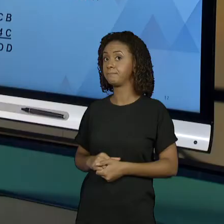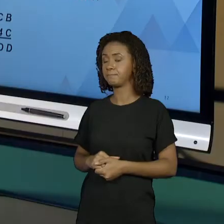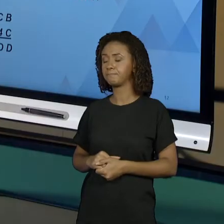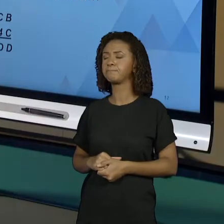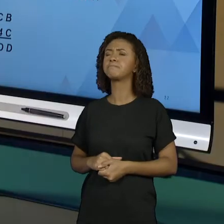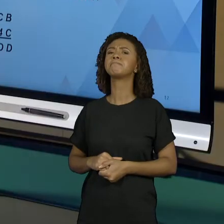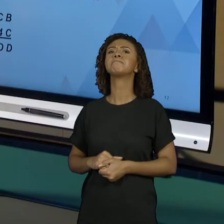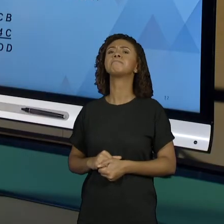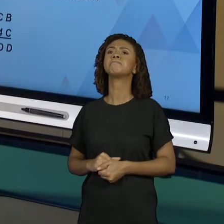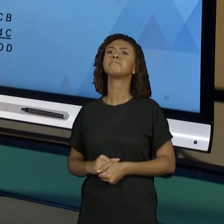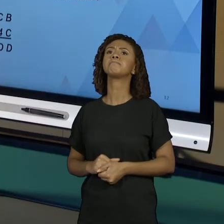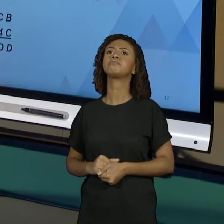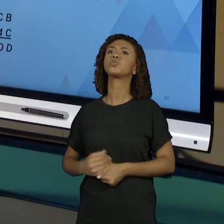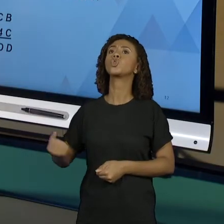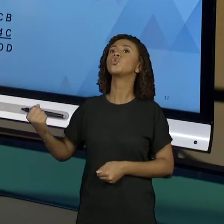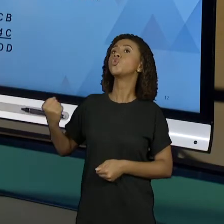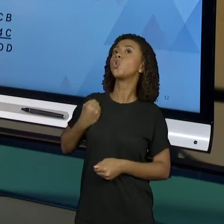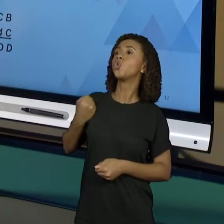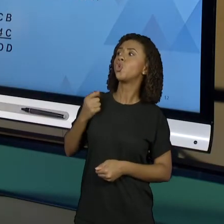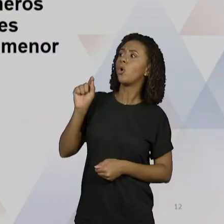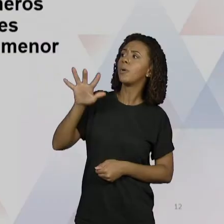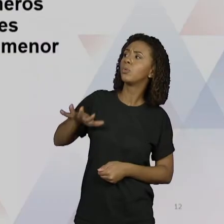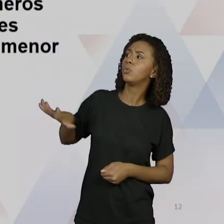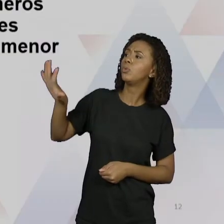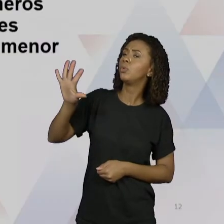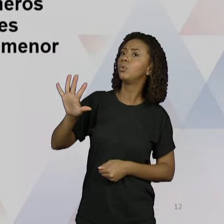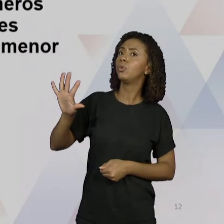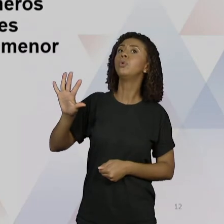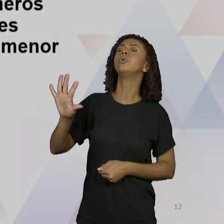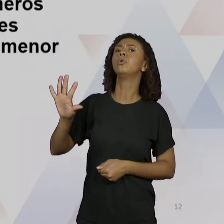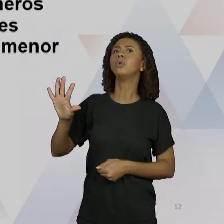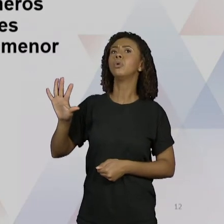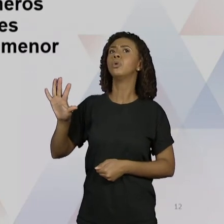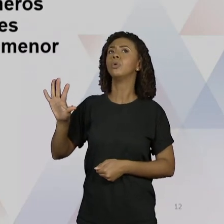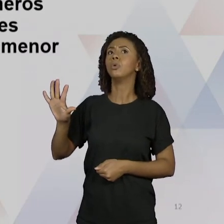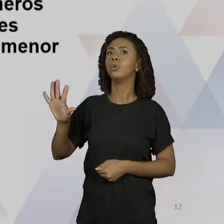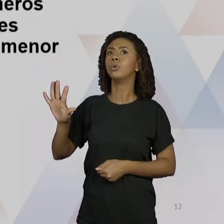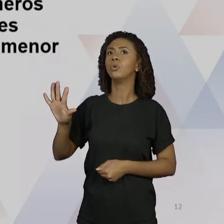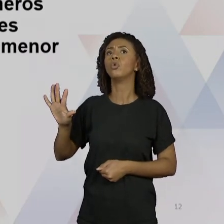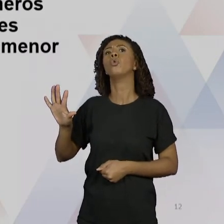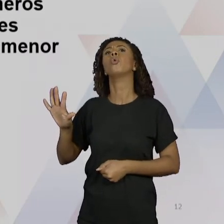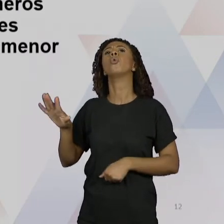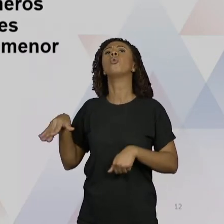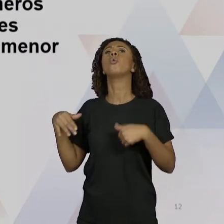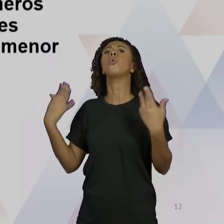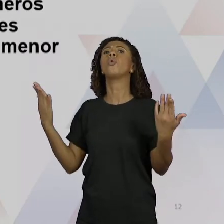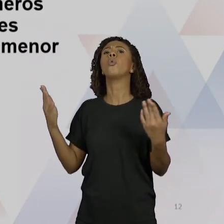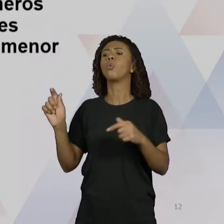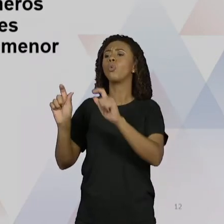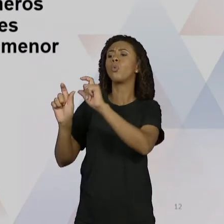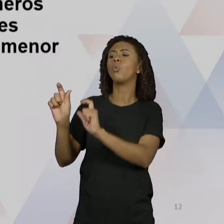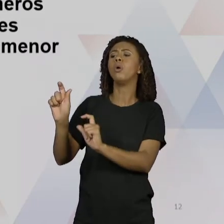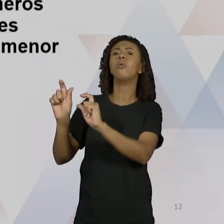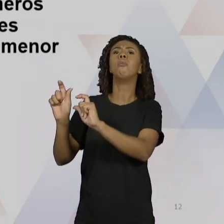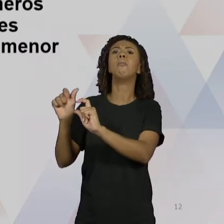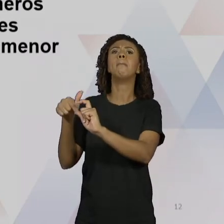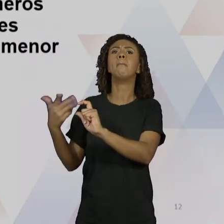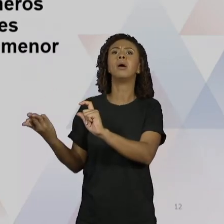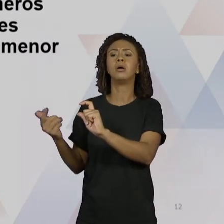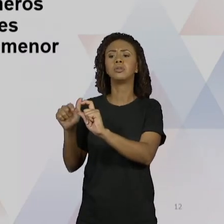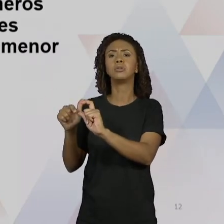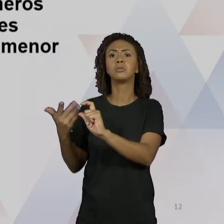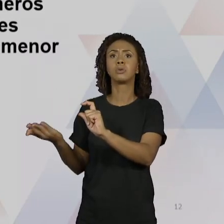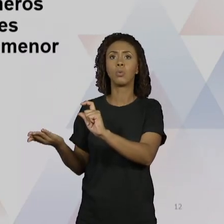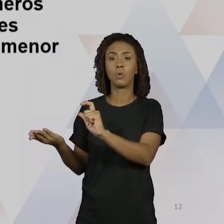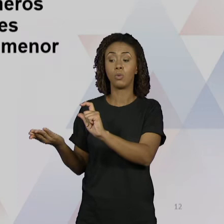Determine os números envolvidos nessa soma e em que base eles estão escritos sabendo